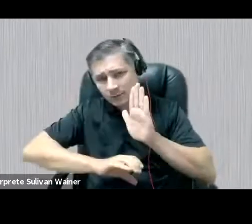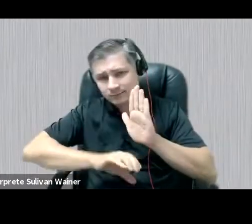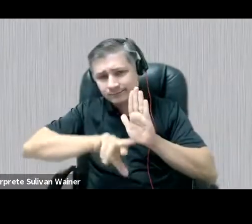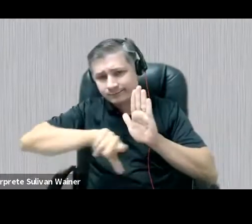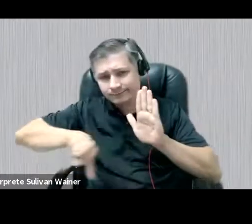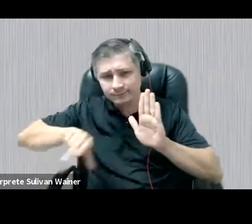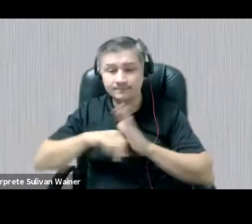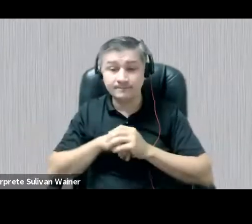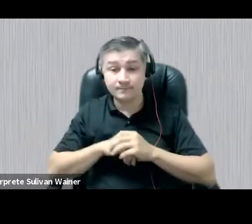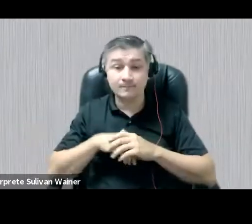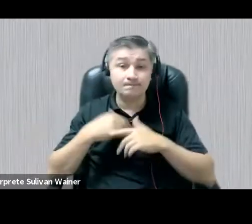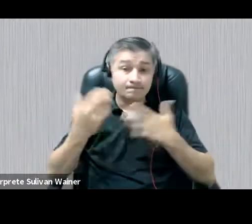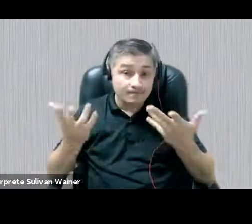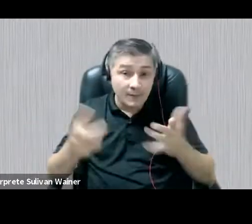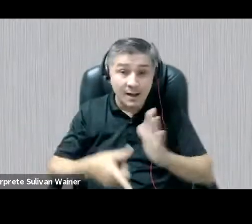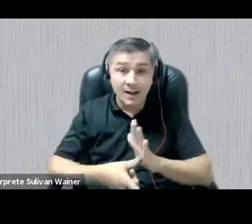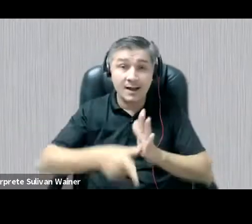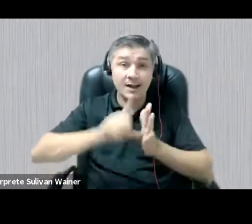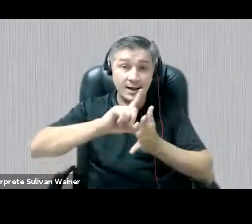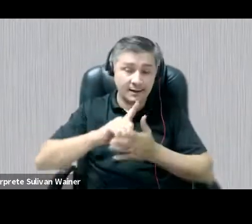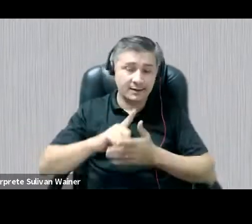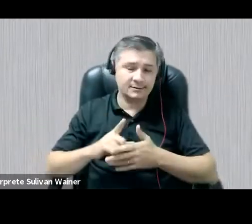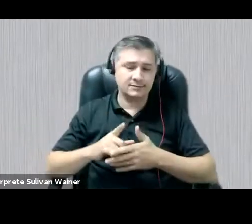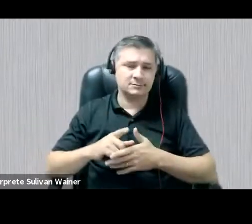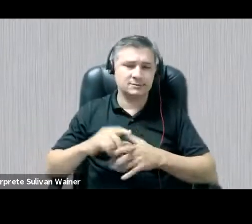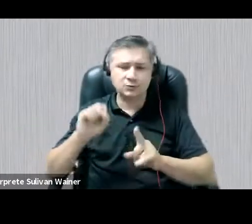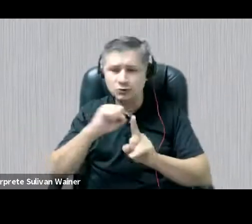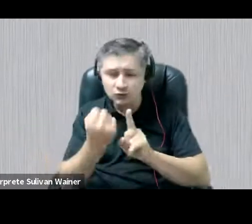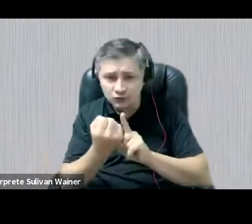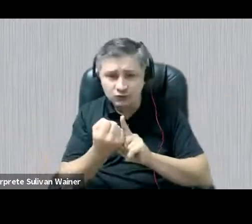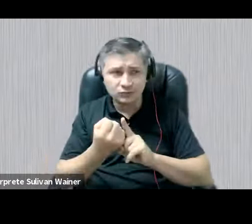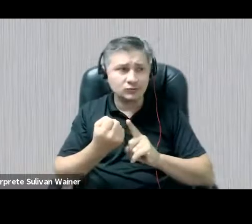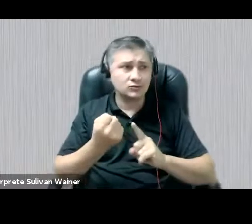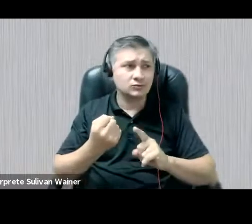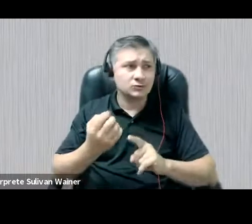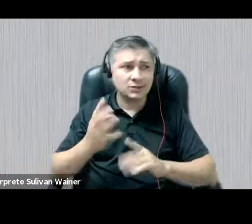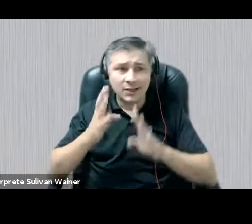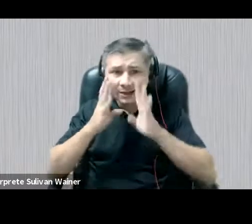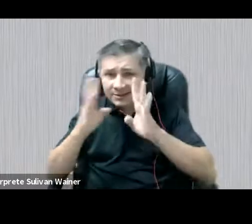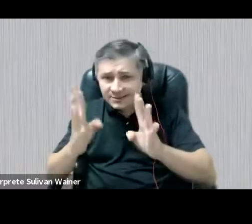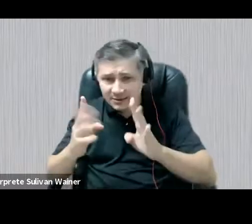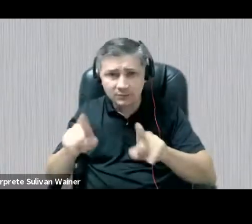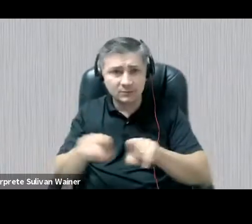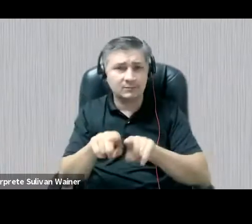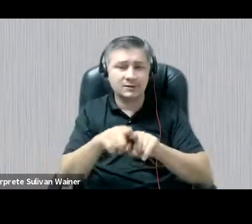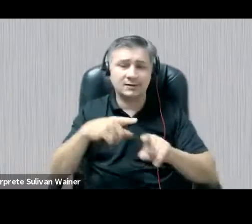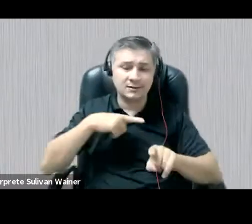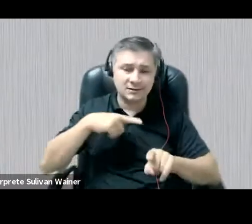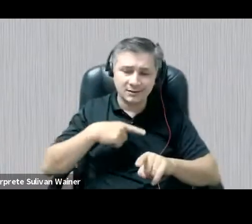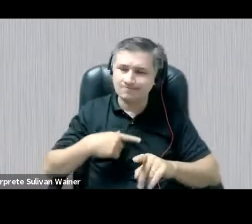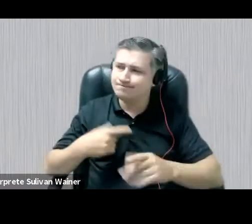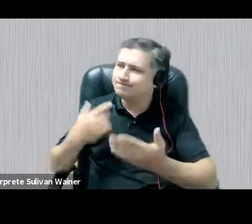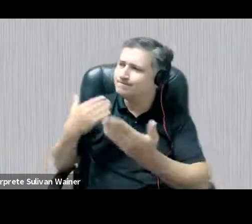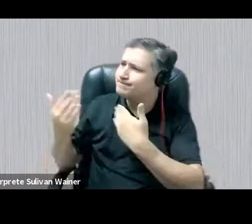seja, antes da rede de sociabilidade, de escuta, poderia ser garantida também no diálogo tete-a-tete, nos finais de turno, no